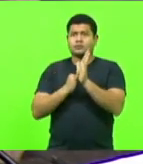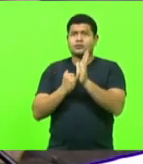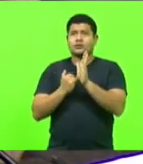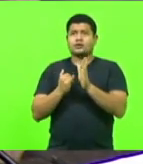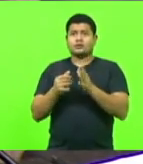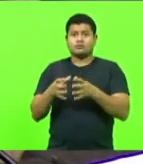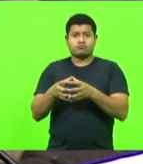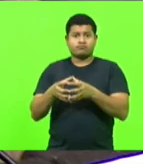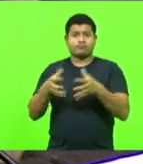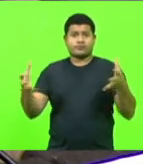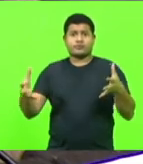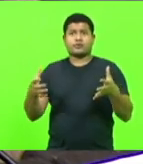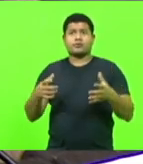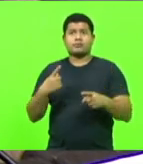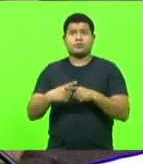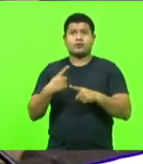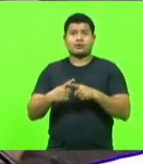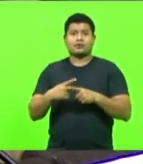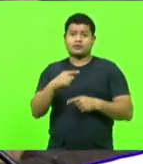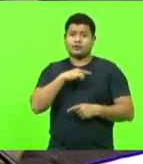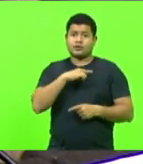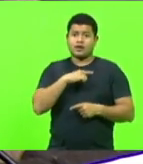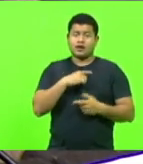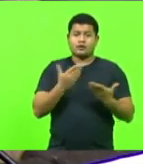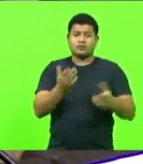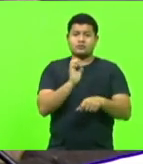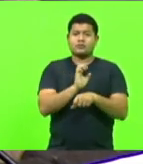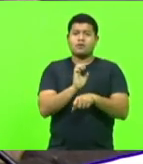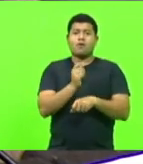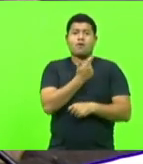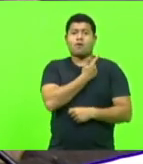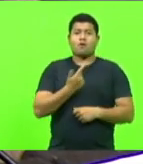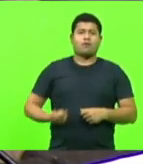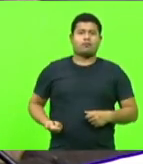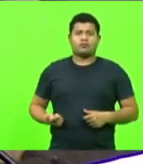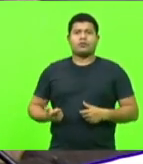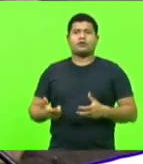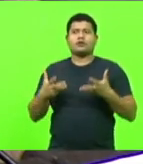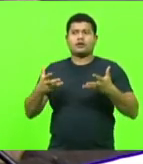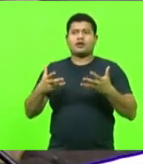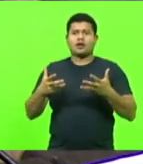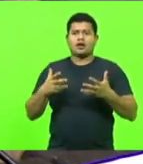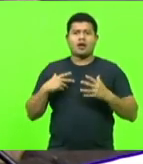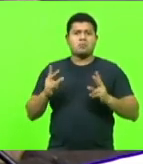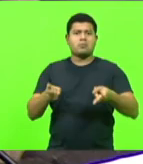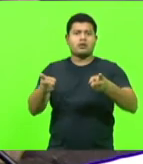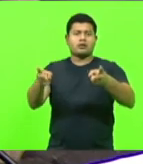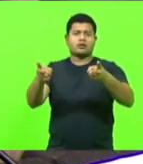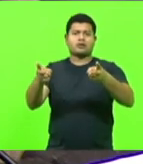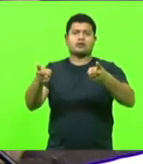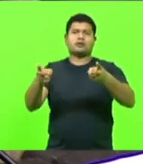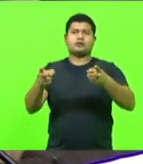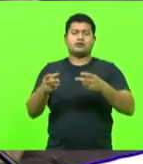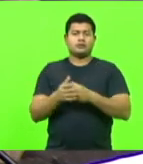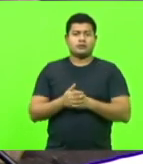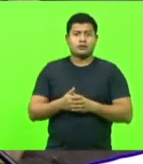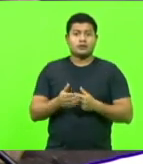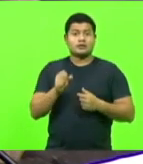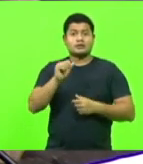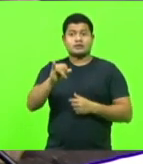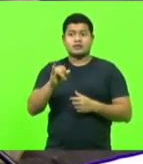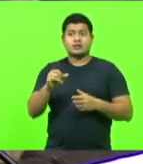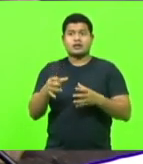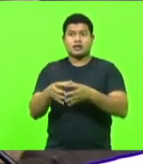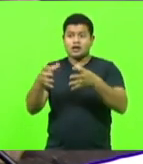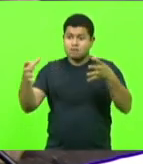apenas porque temos também um Estado condizente com essa carga tributária. Se a carga tributária é grande, o